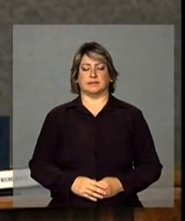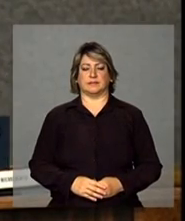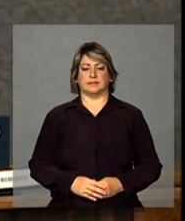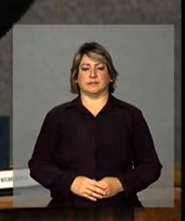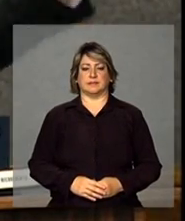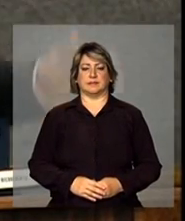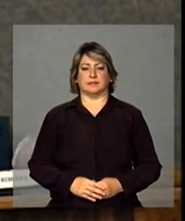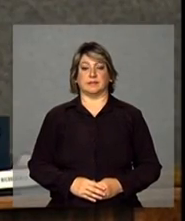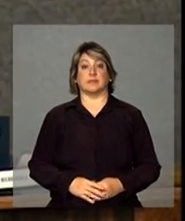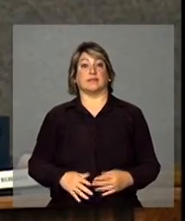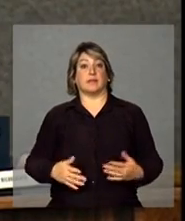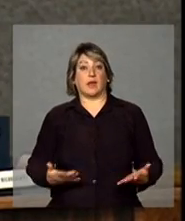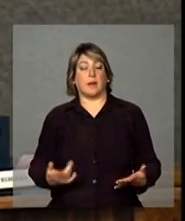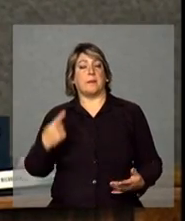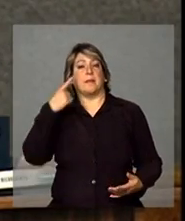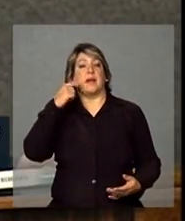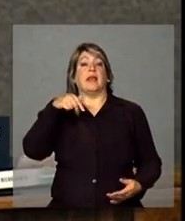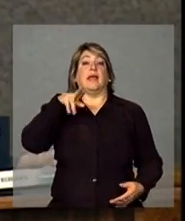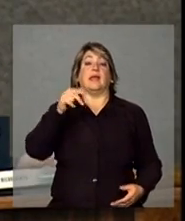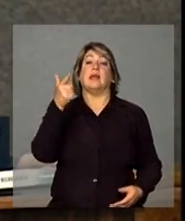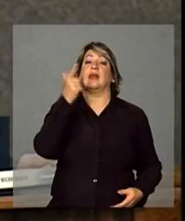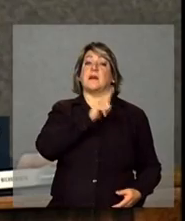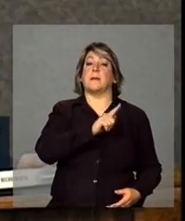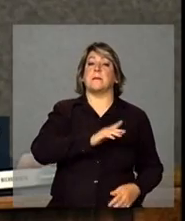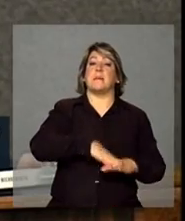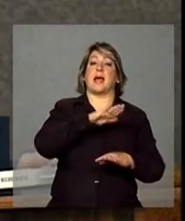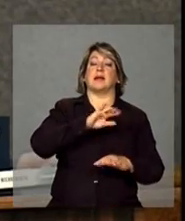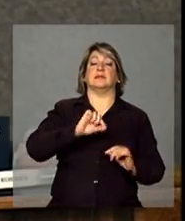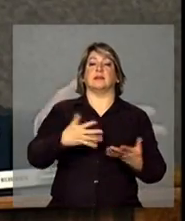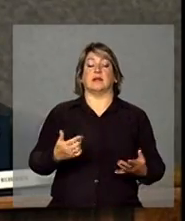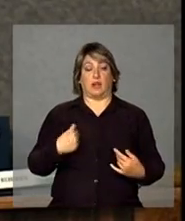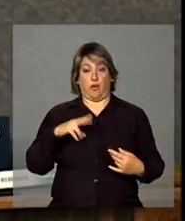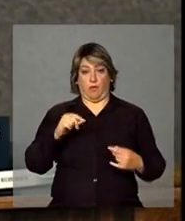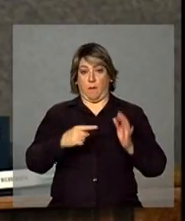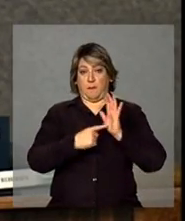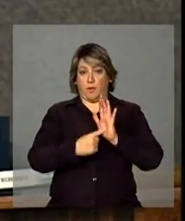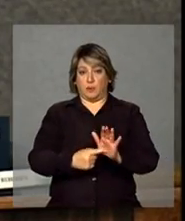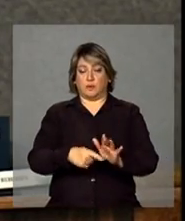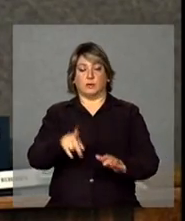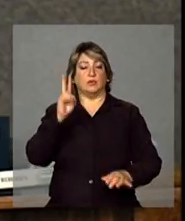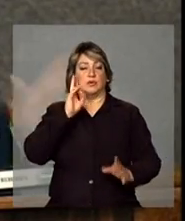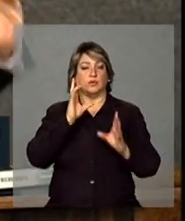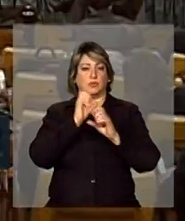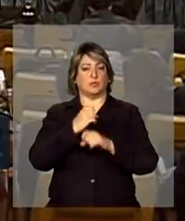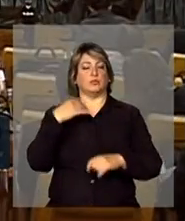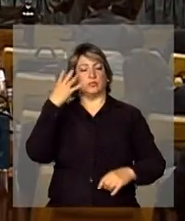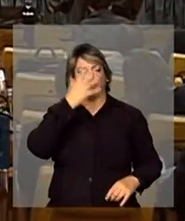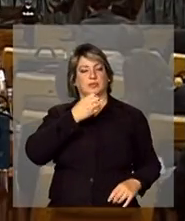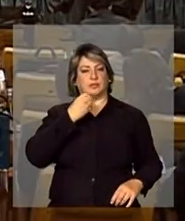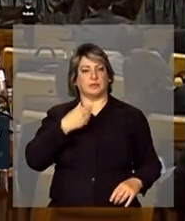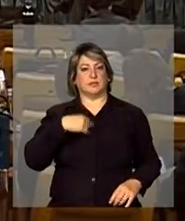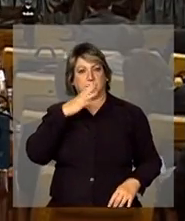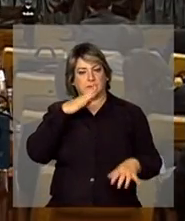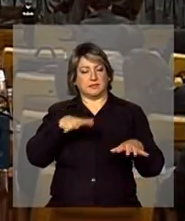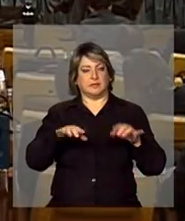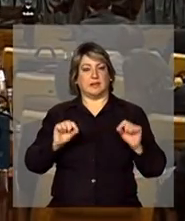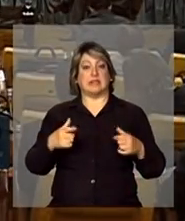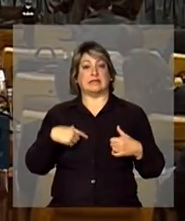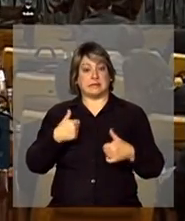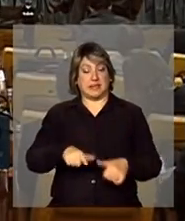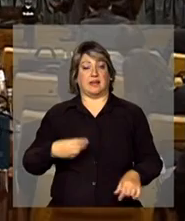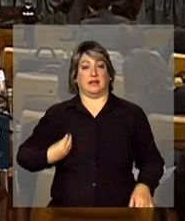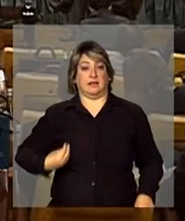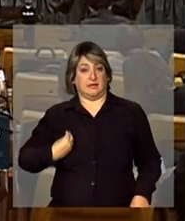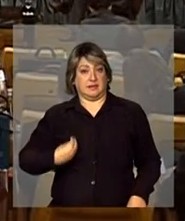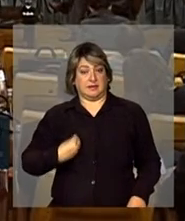E aí, quem se beneficiou mais, etc., eu vou mostrar para vocês uma história que a mim me surpreendeu, uma história bonita que está acontecendo no mercado